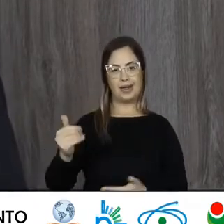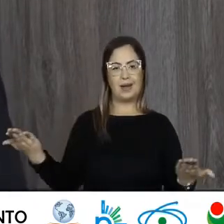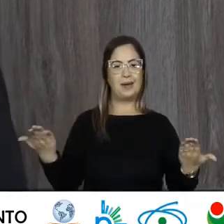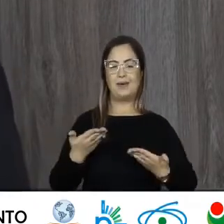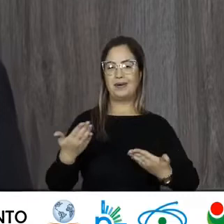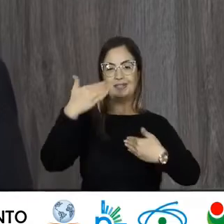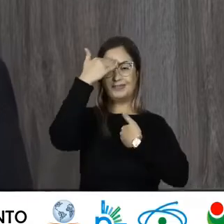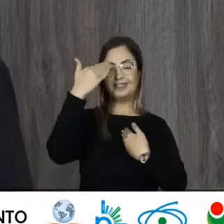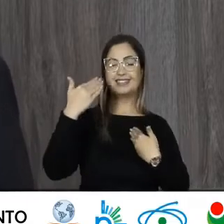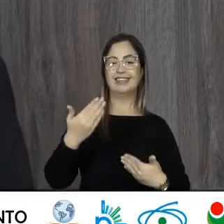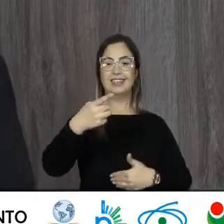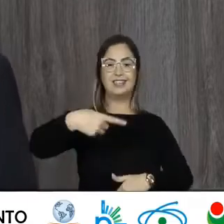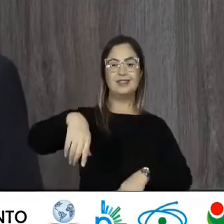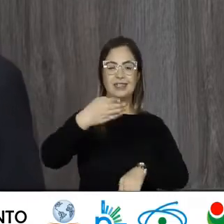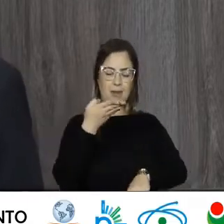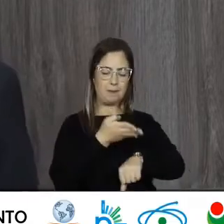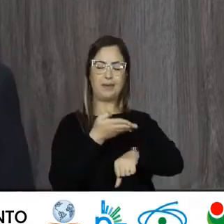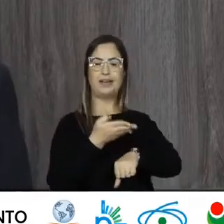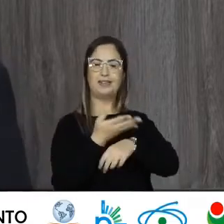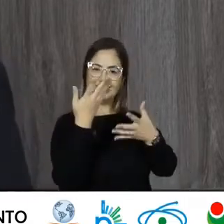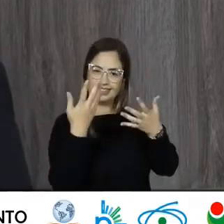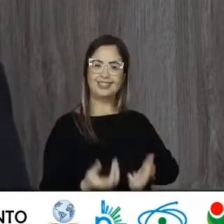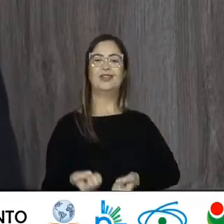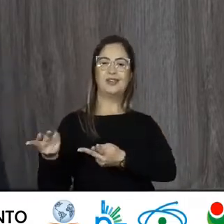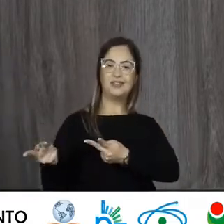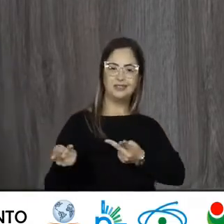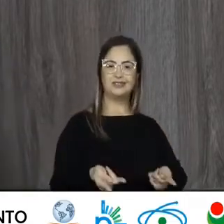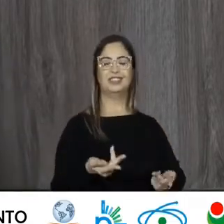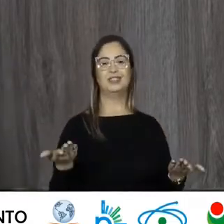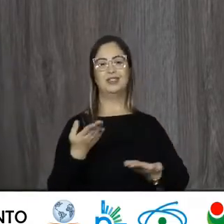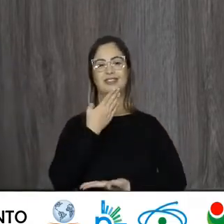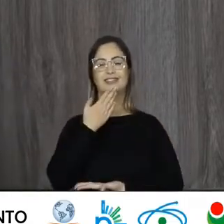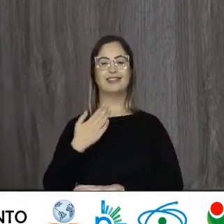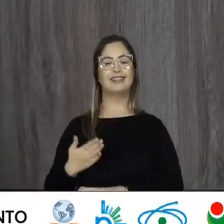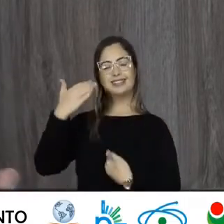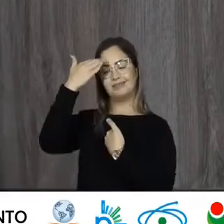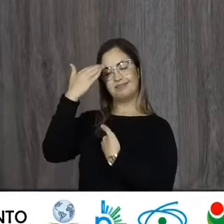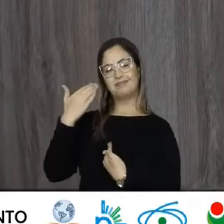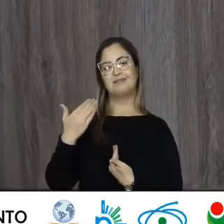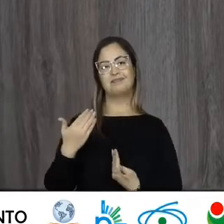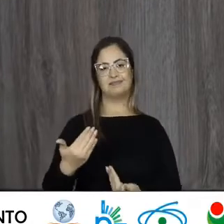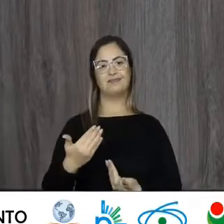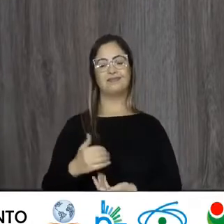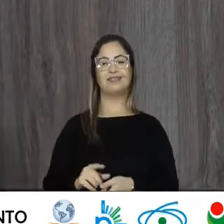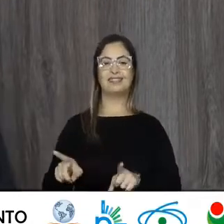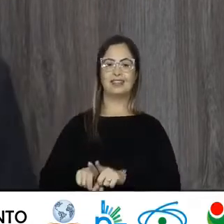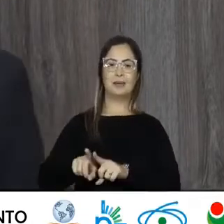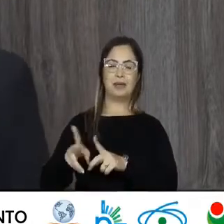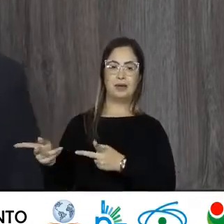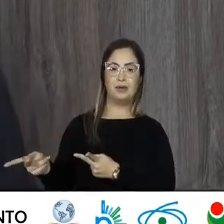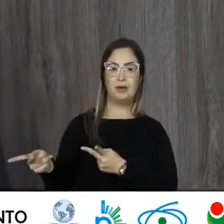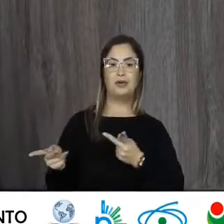honrados Pelo seu Aceite Em estar conosco Nessa tarde E Convido então